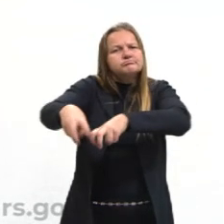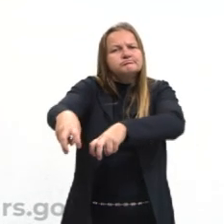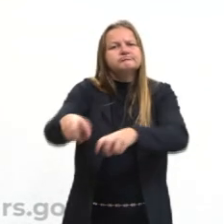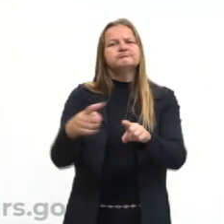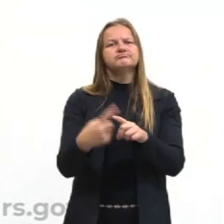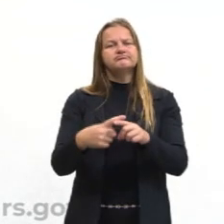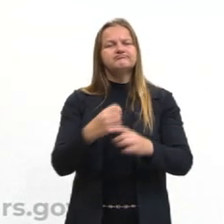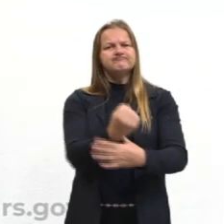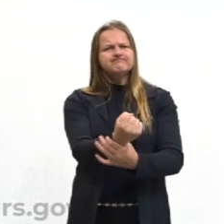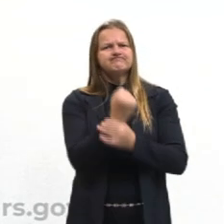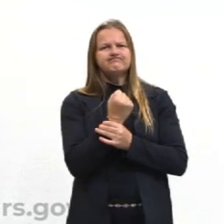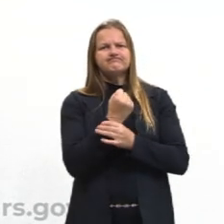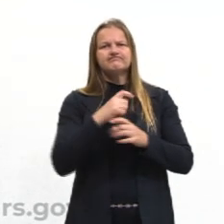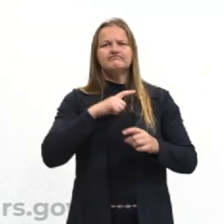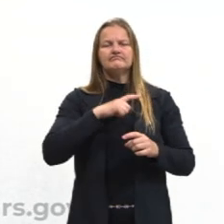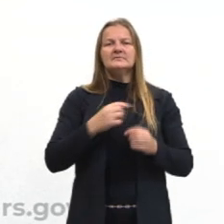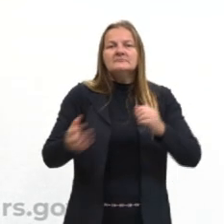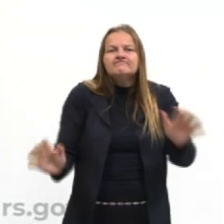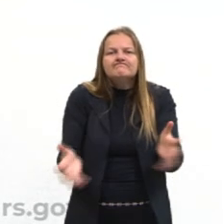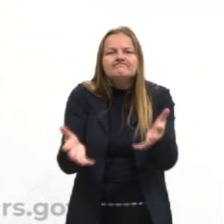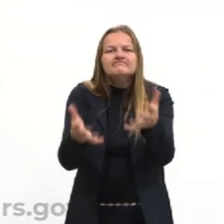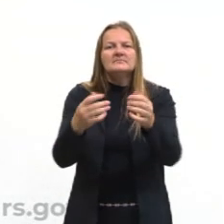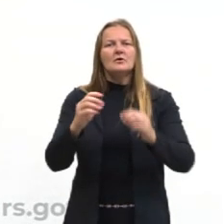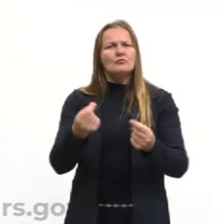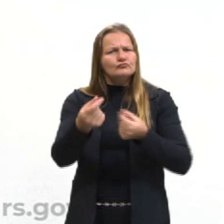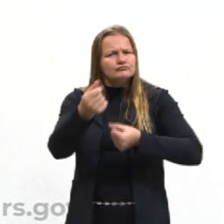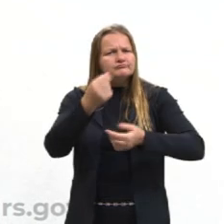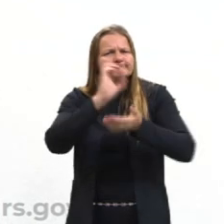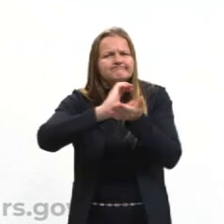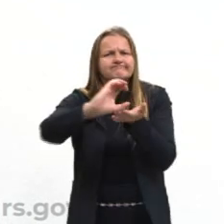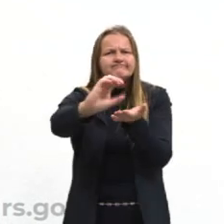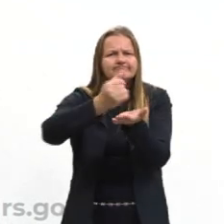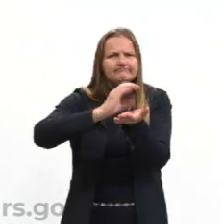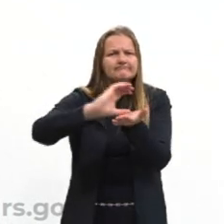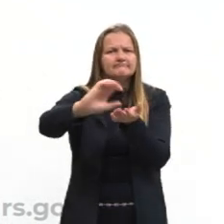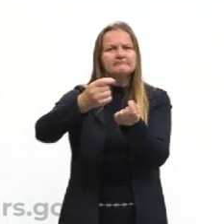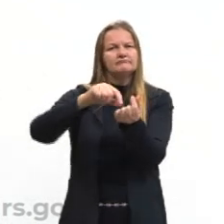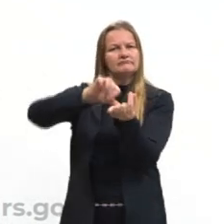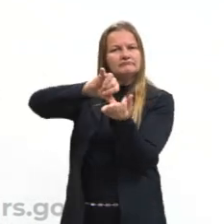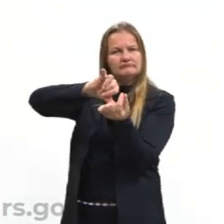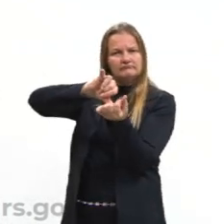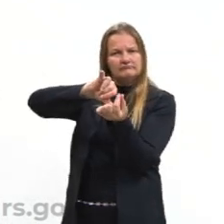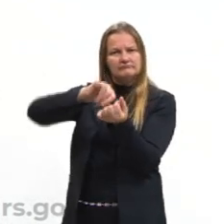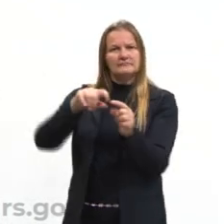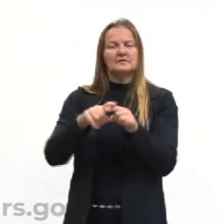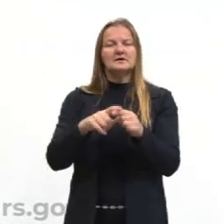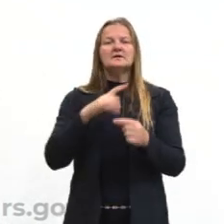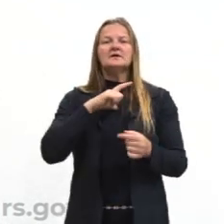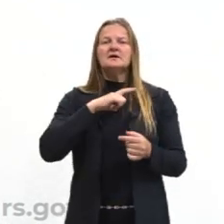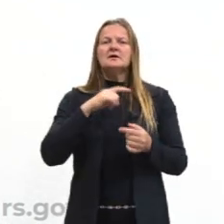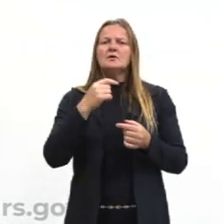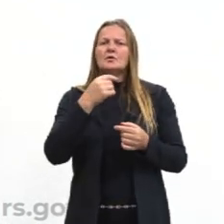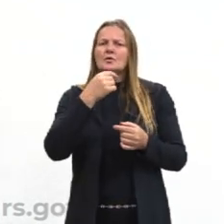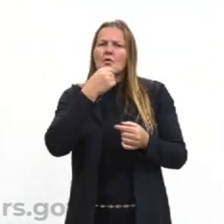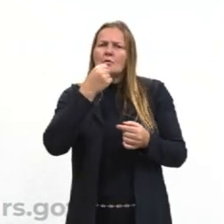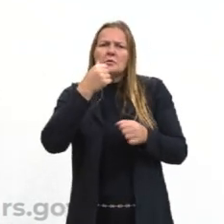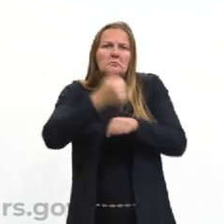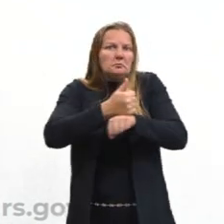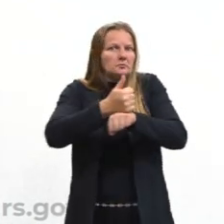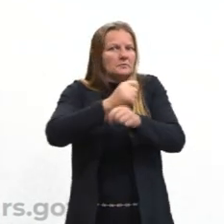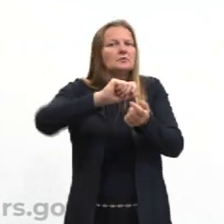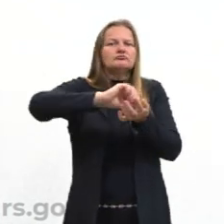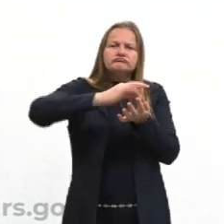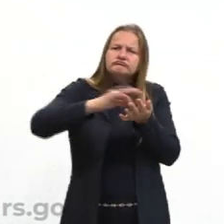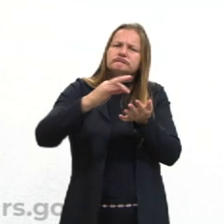Esse absolutismo vai, então, incentivar, financiar o início do capitalismo e ele vai ter teóricos, intelectuais, que vão